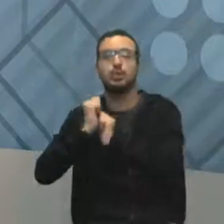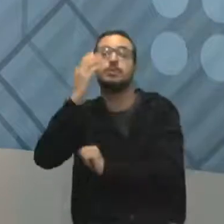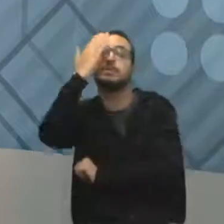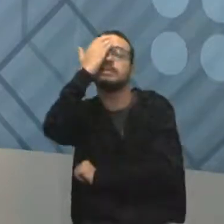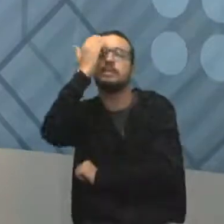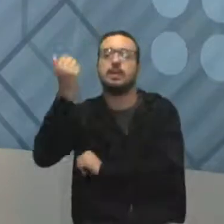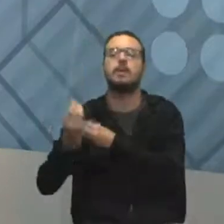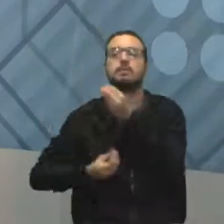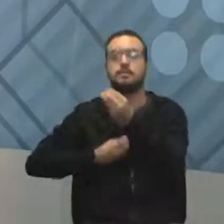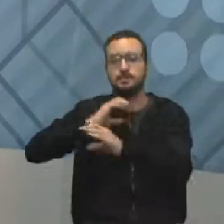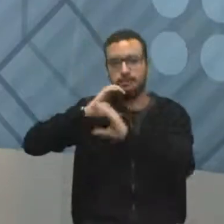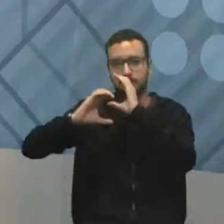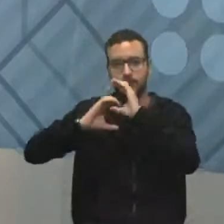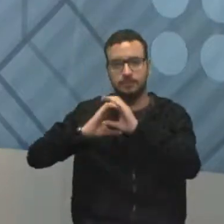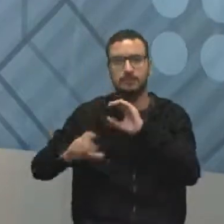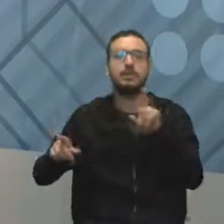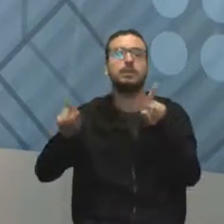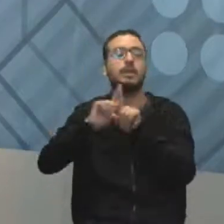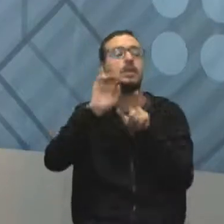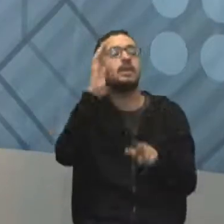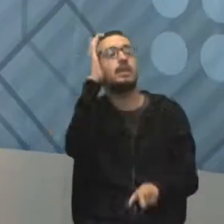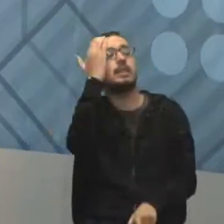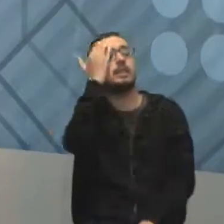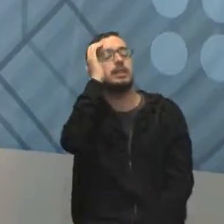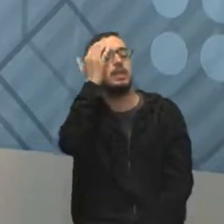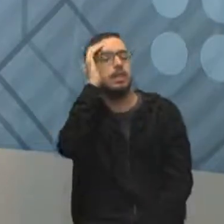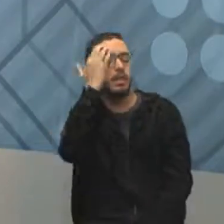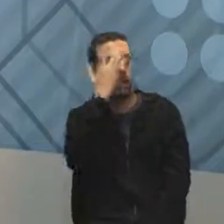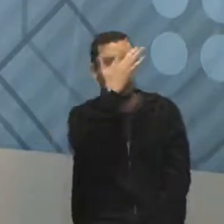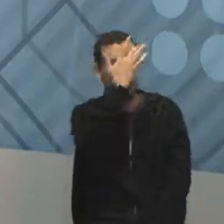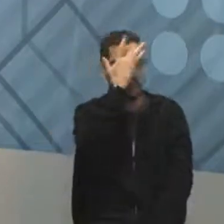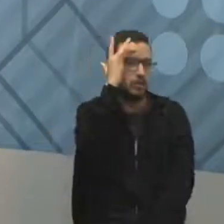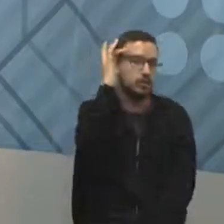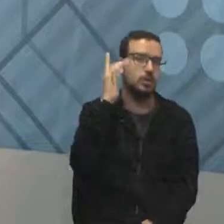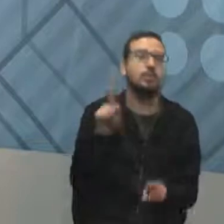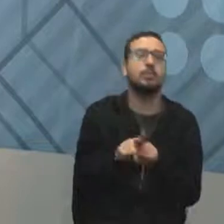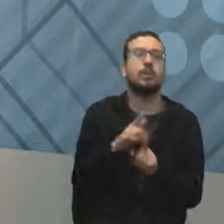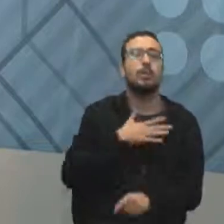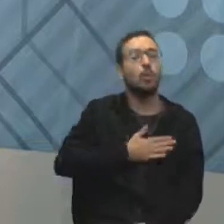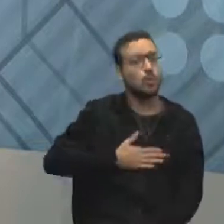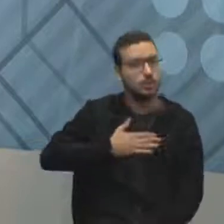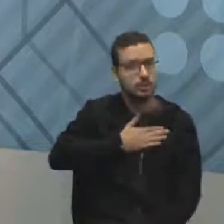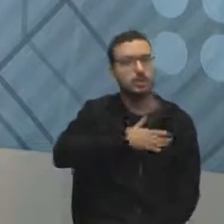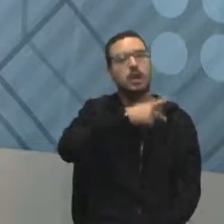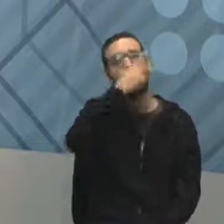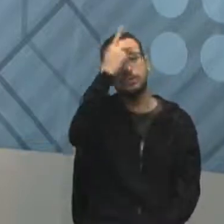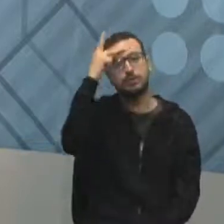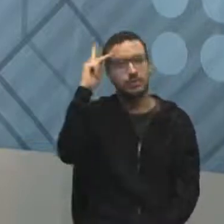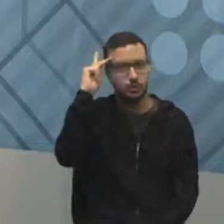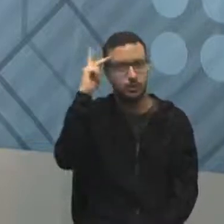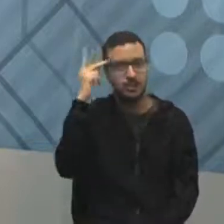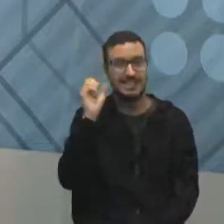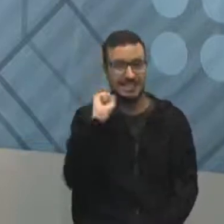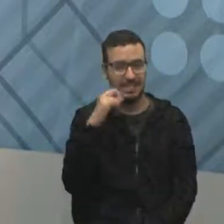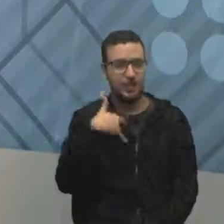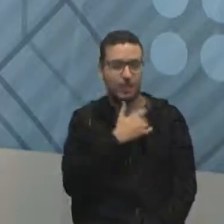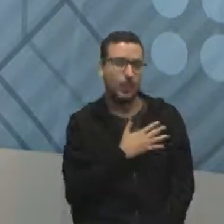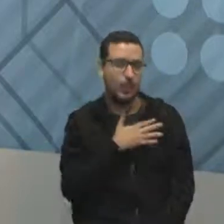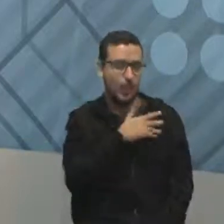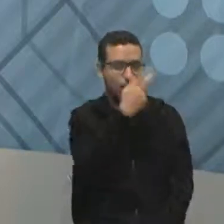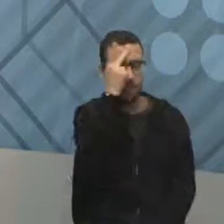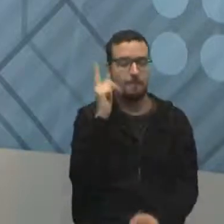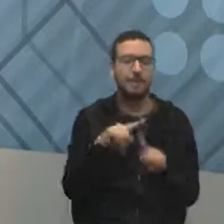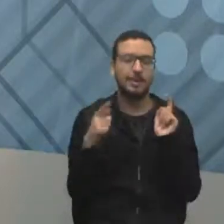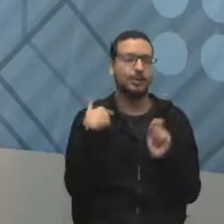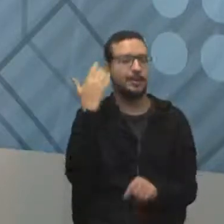comunicar, junto com entender de gente e gostar de gente. Se eu gosto de gente, mas não entendo de gente, não